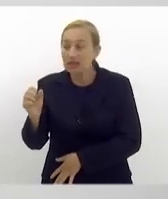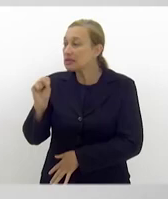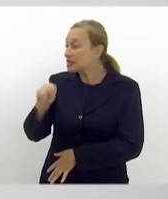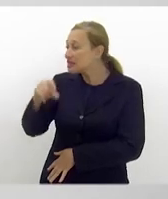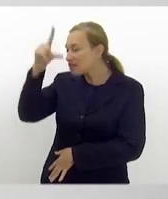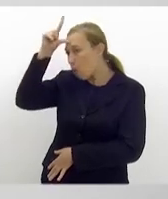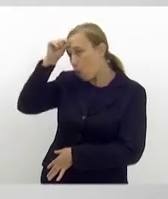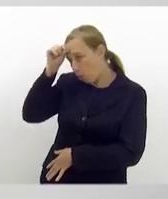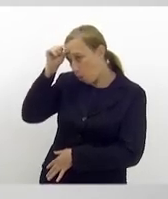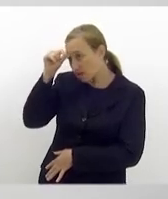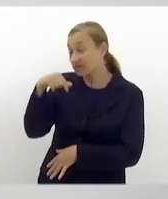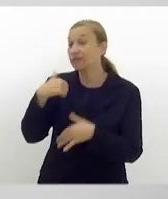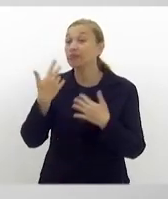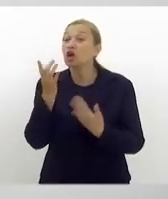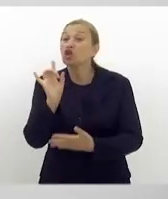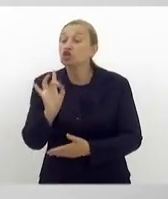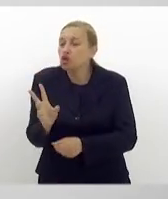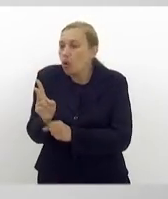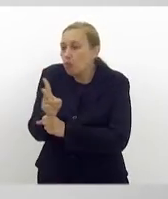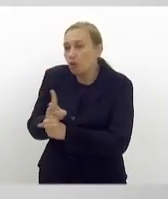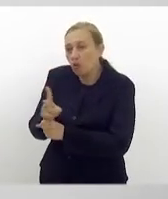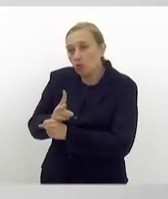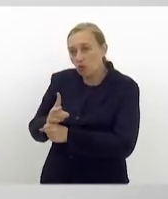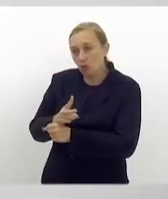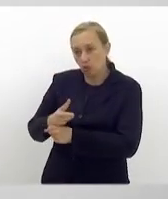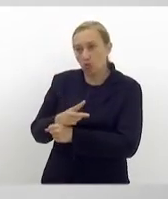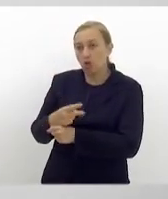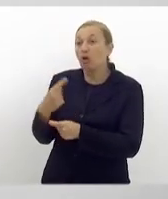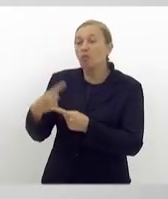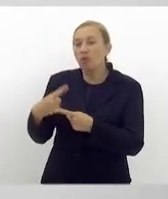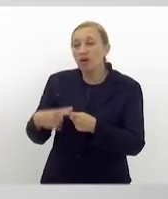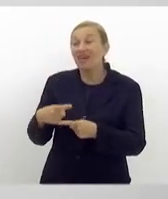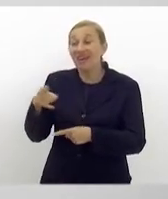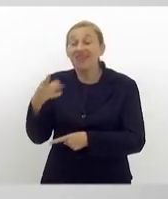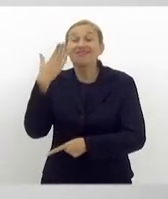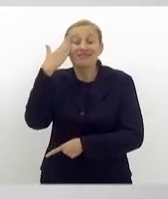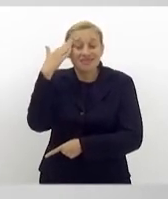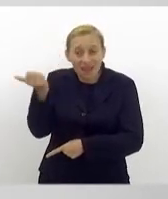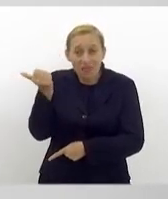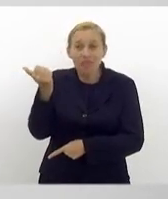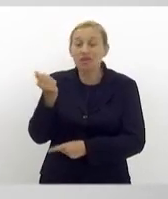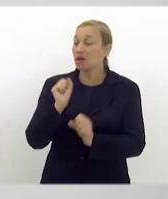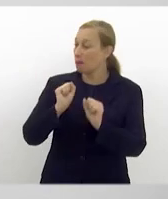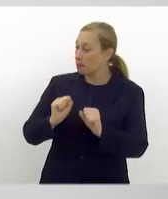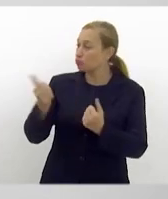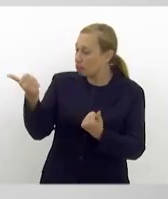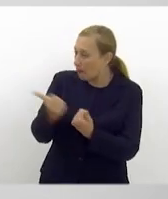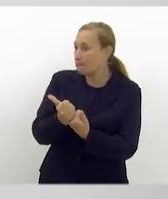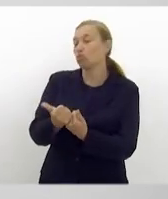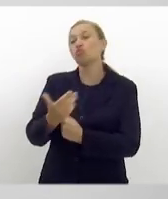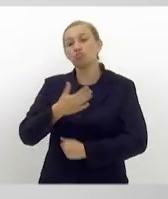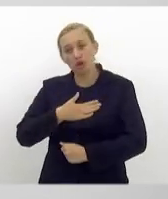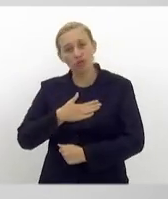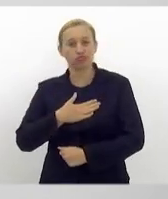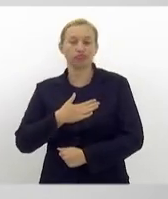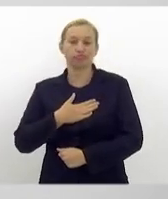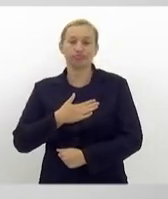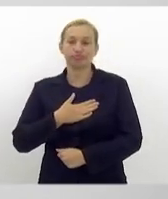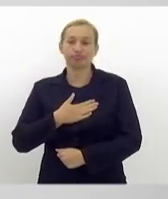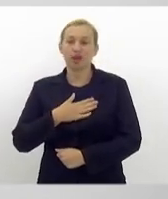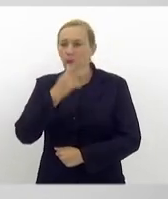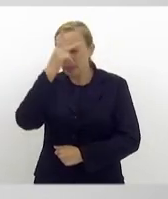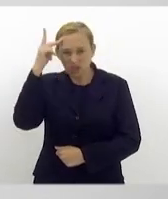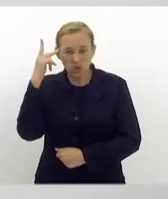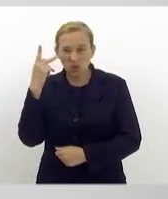alívio. então ele só me procurou porque ele sabia que podia contar em mim alguém que não ia